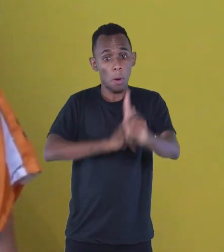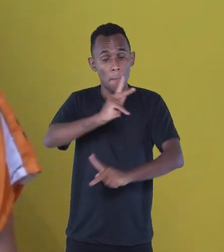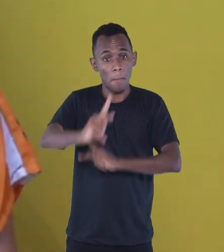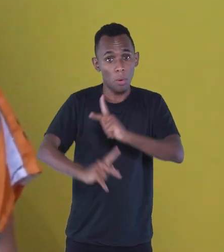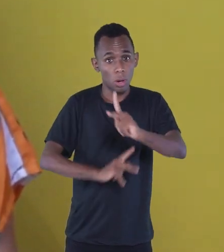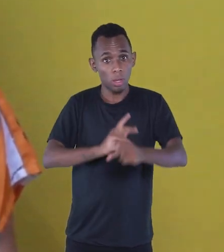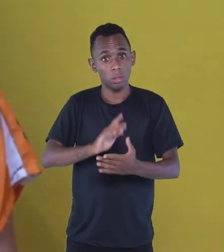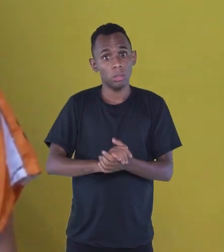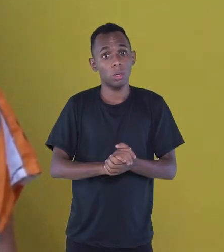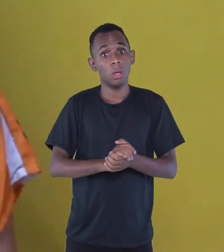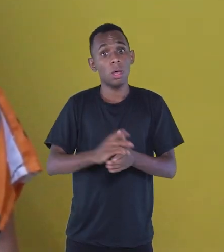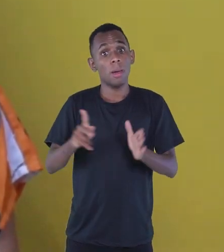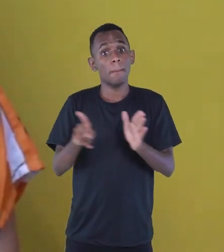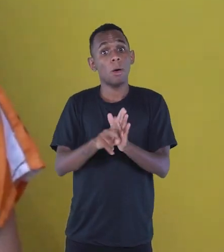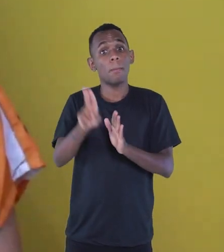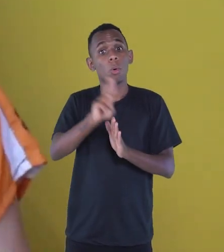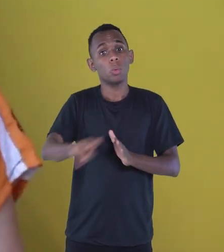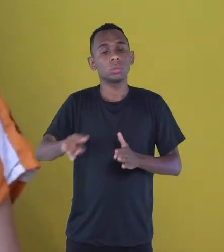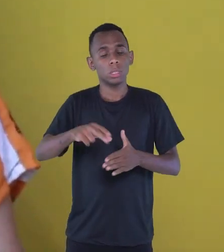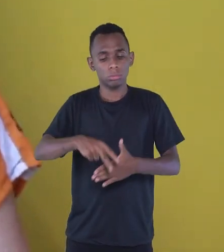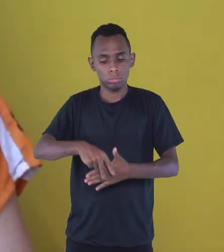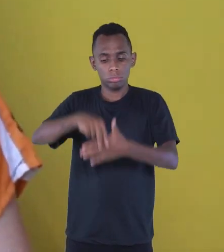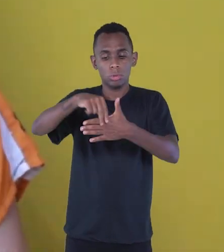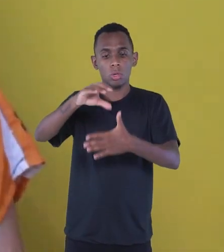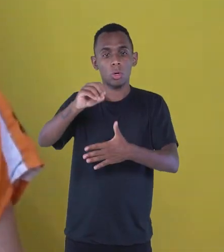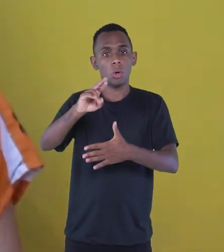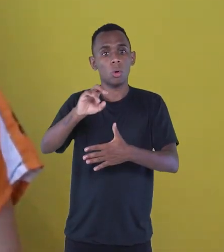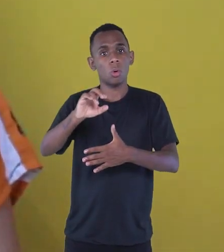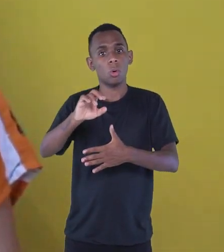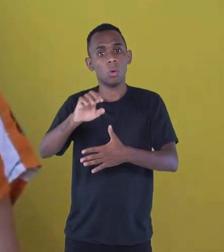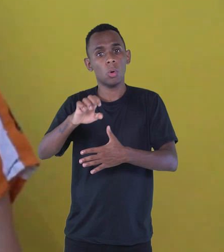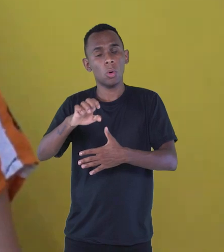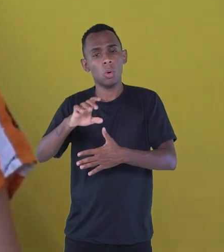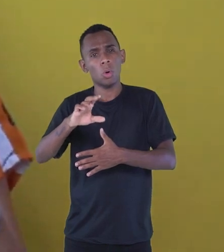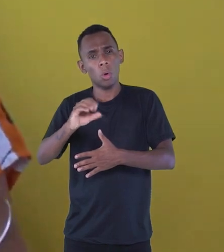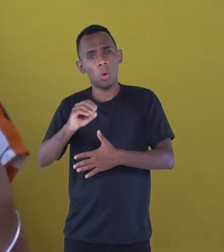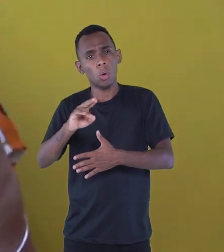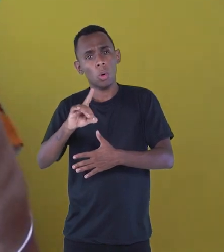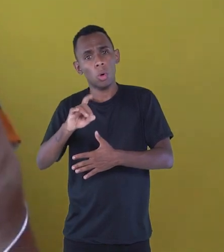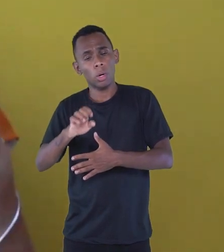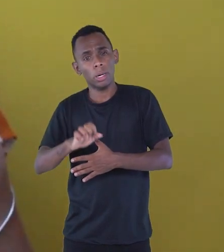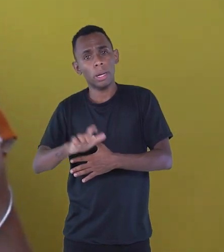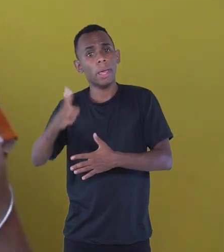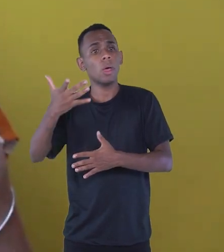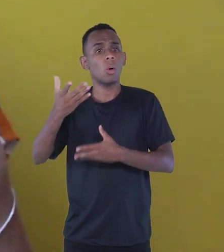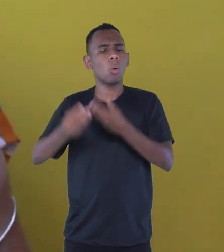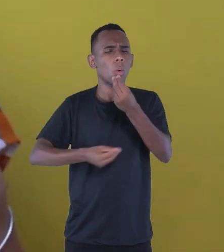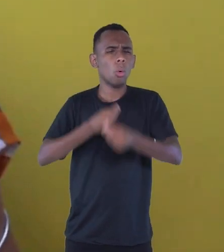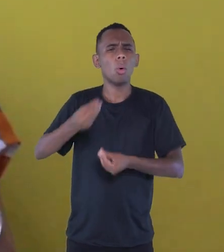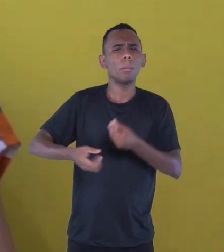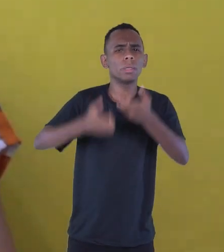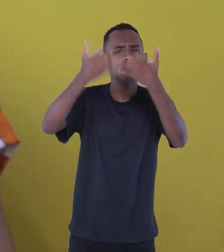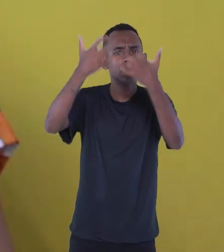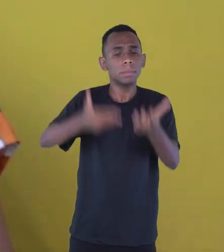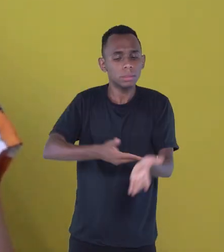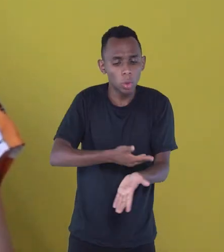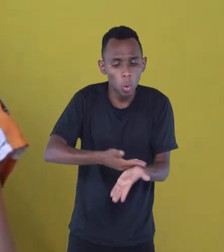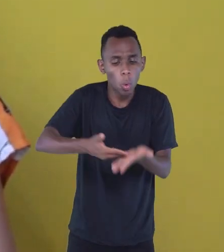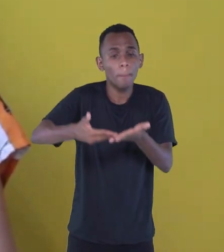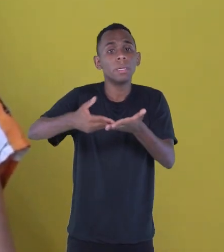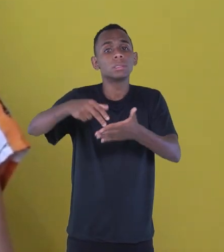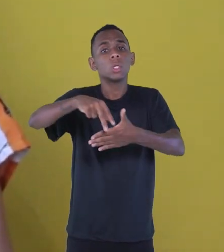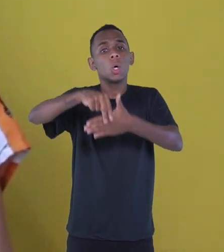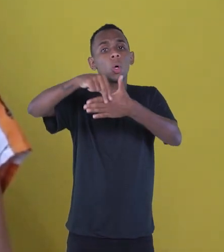em formato de cordel. Aí eu acho legal a gente contar um pouco da sua entrada aí também para o cordel, né?